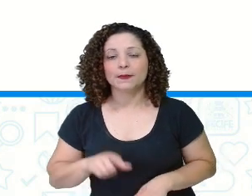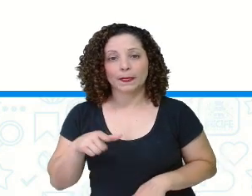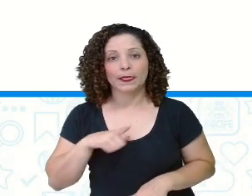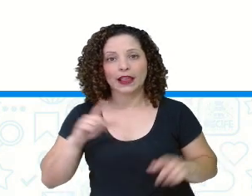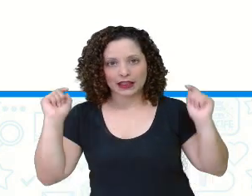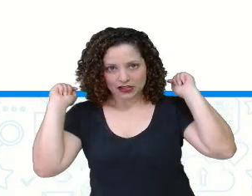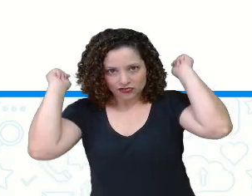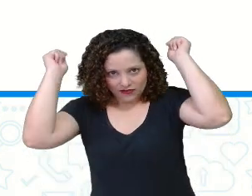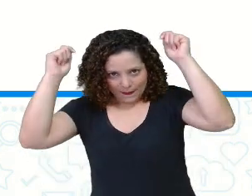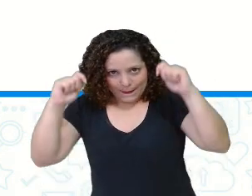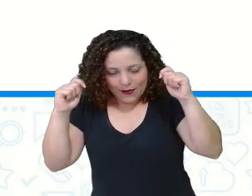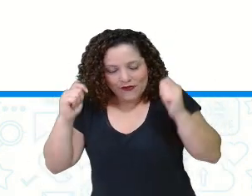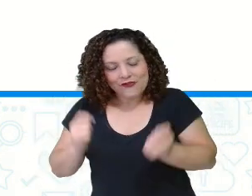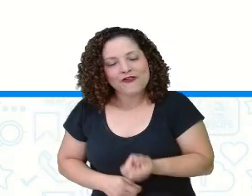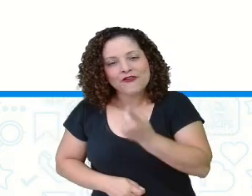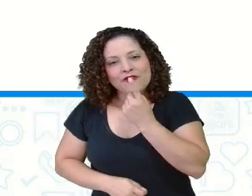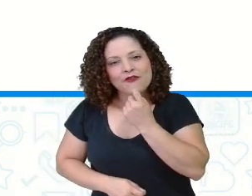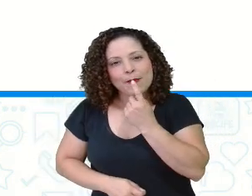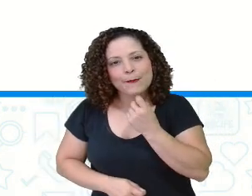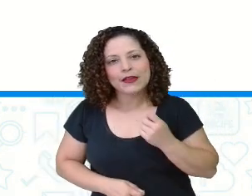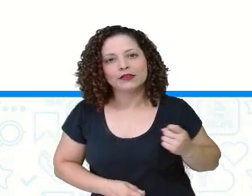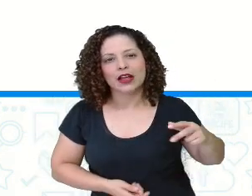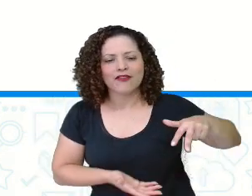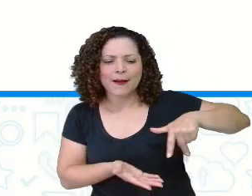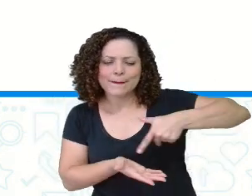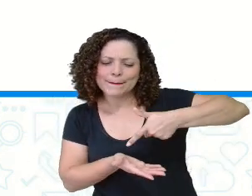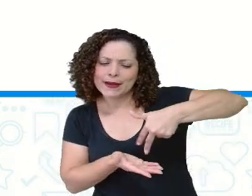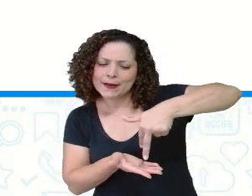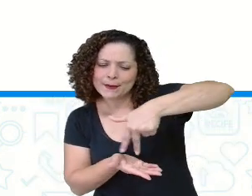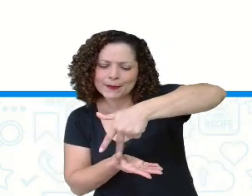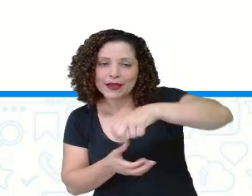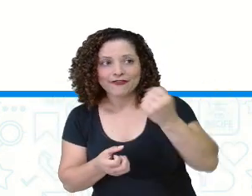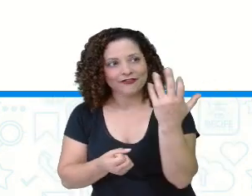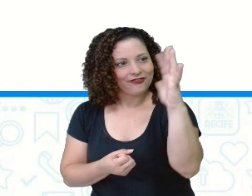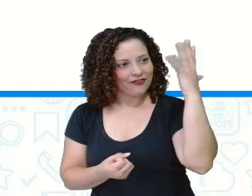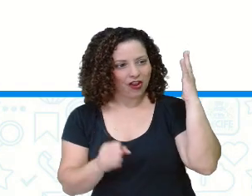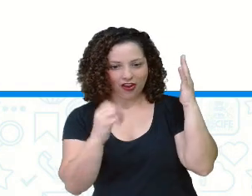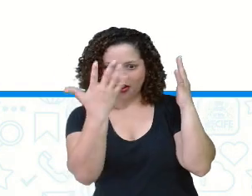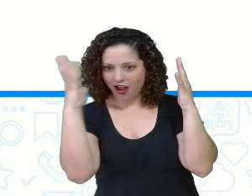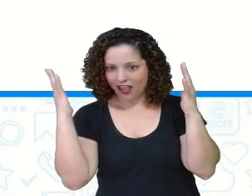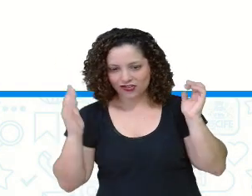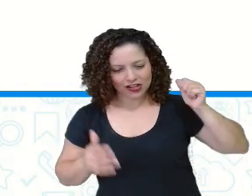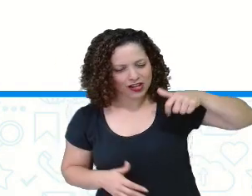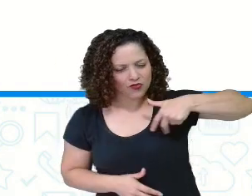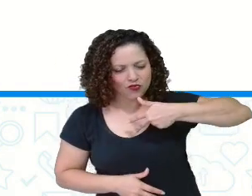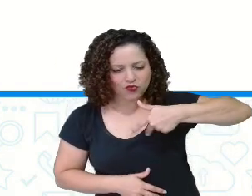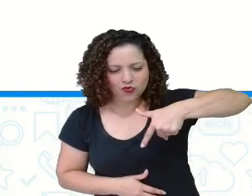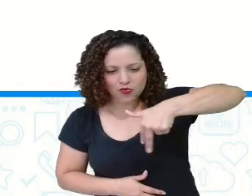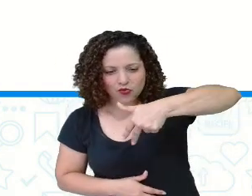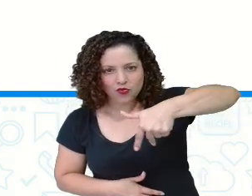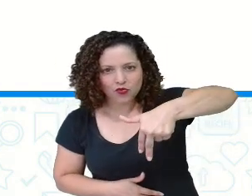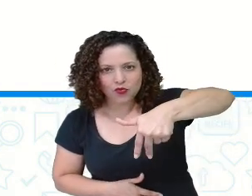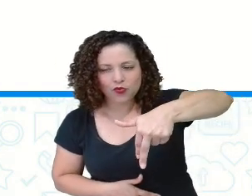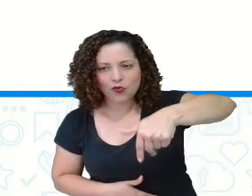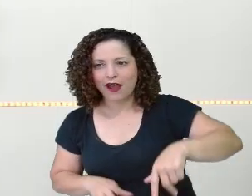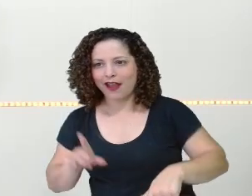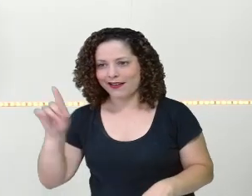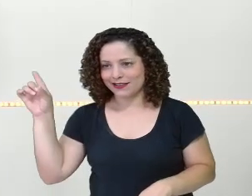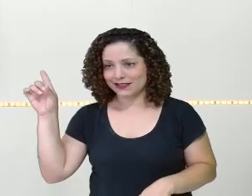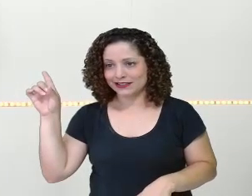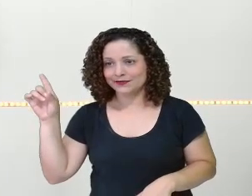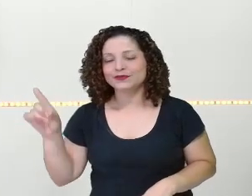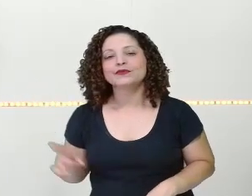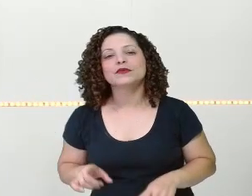Chapeuzinho Vermelho estava caminhando na floresta. Você já sabe que esse livrinho aí é um livrinho bilíngue, não é isso?